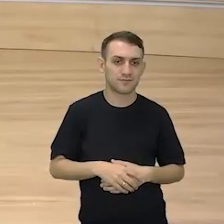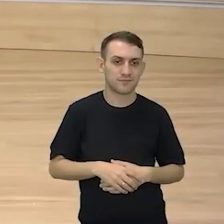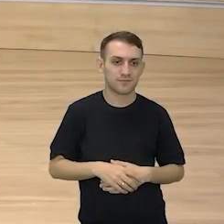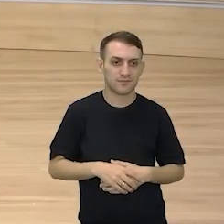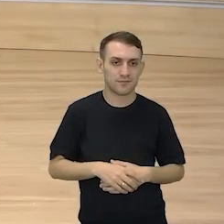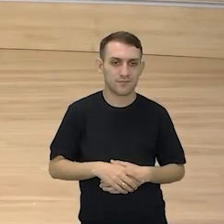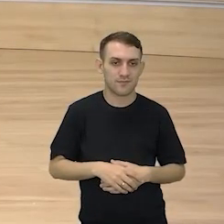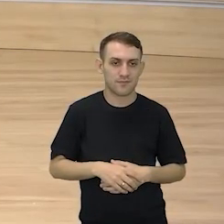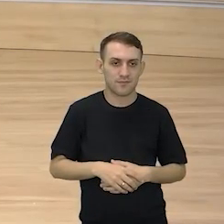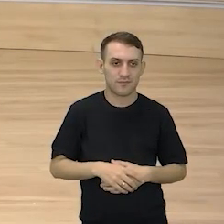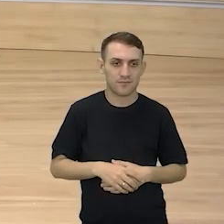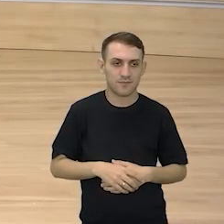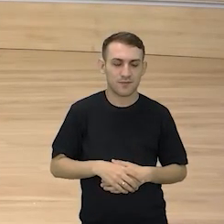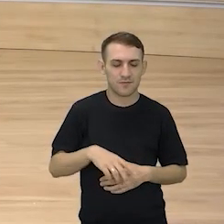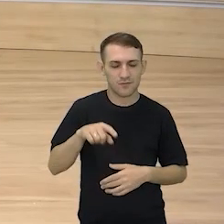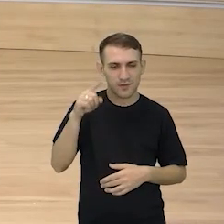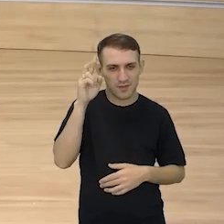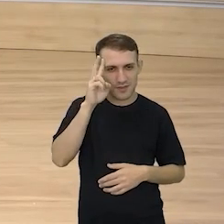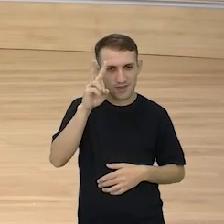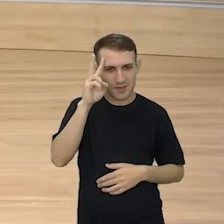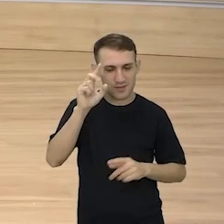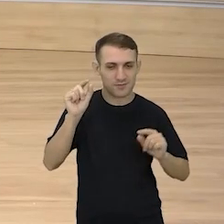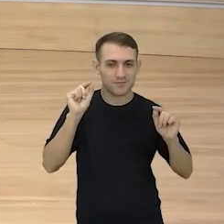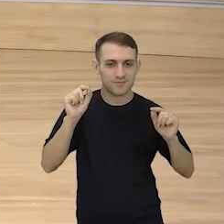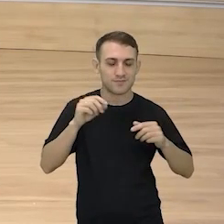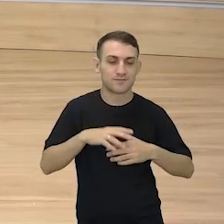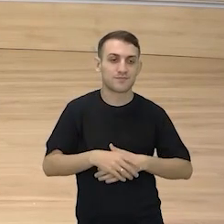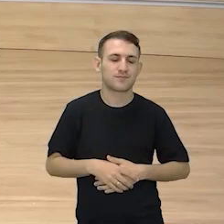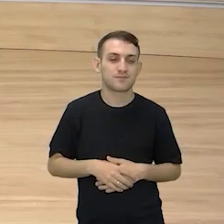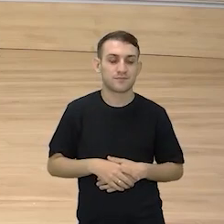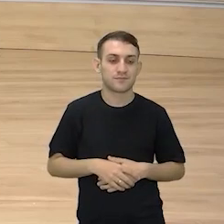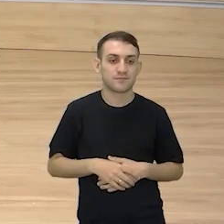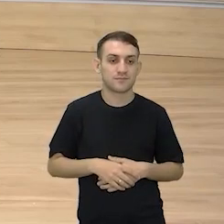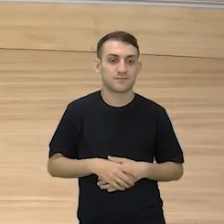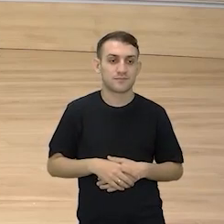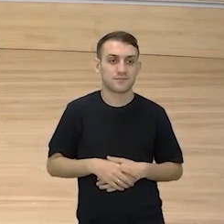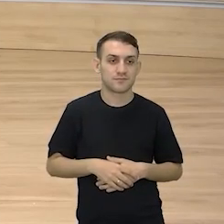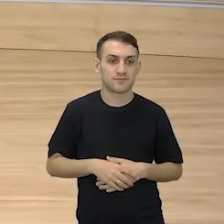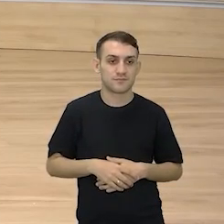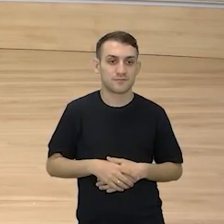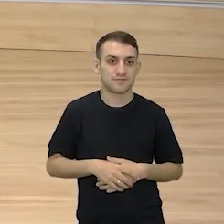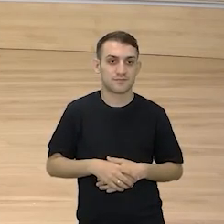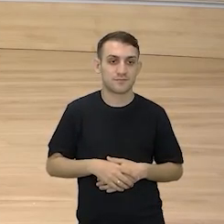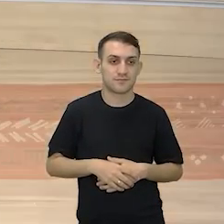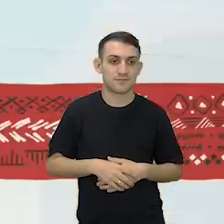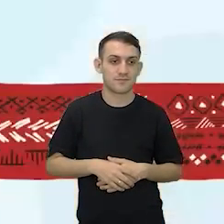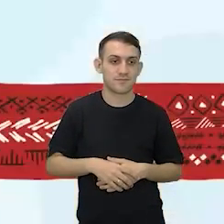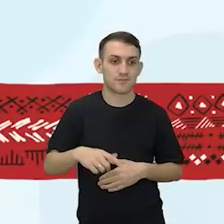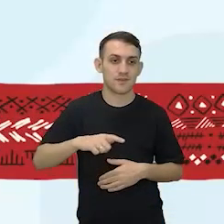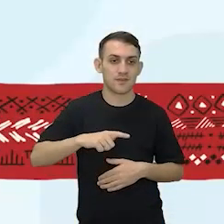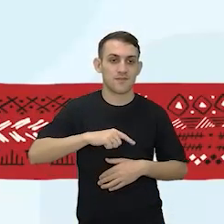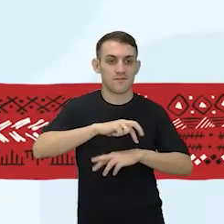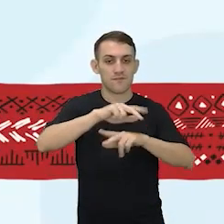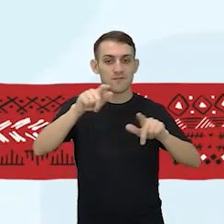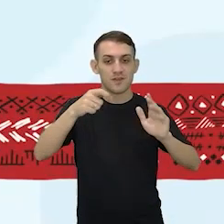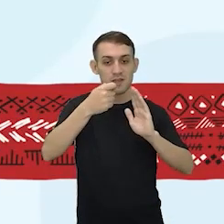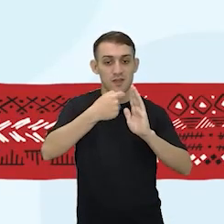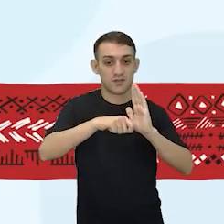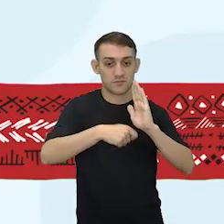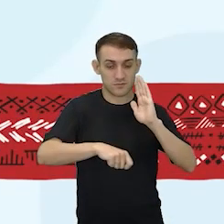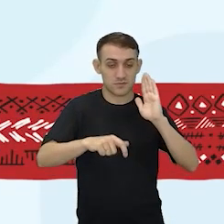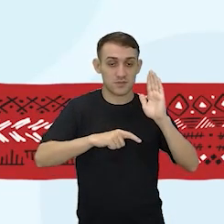Próximo item. Você está lembrado? Olha só. Olha só. ver. Várias escritas. Então, as